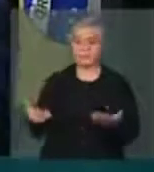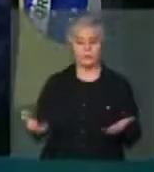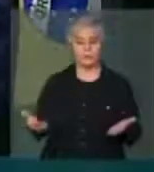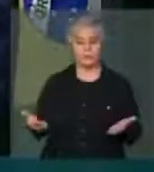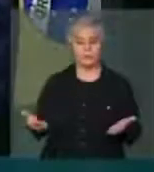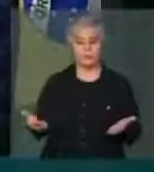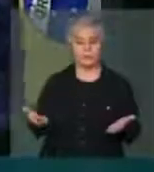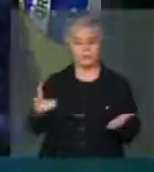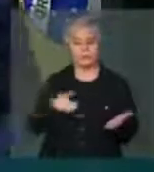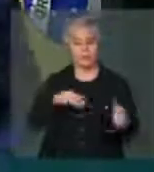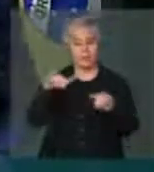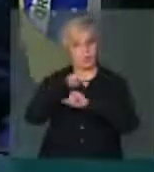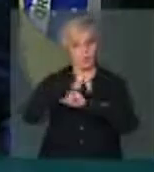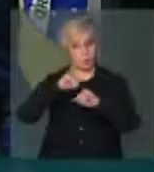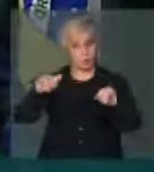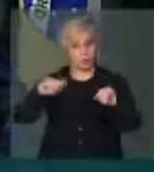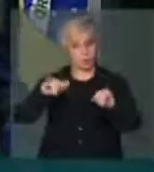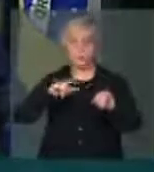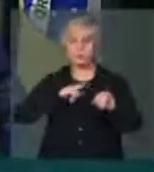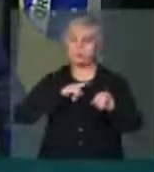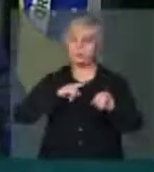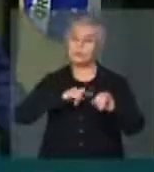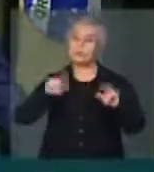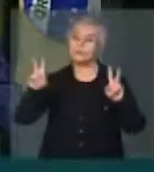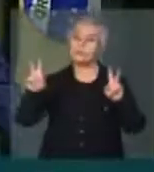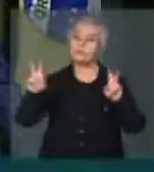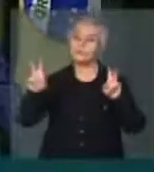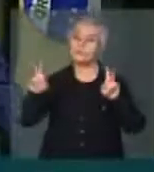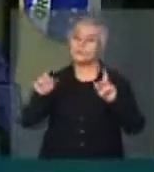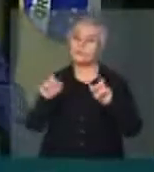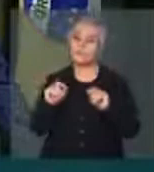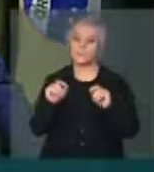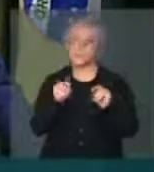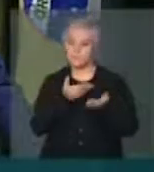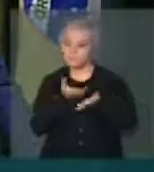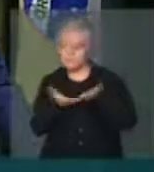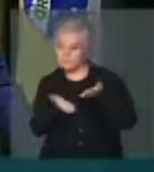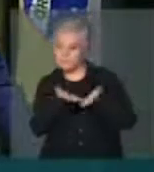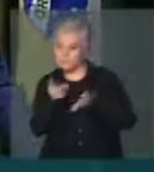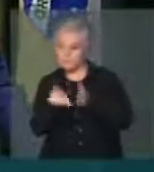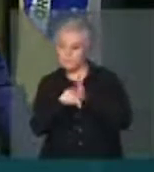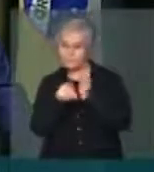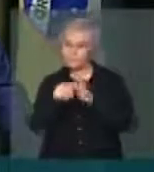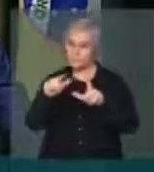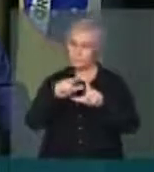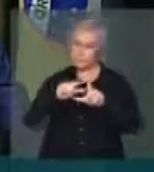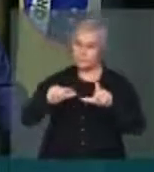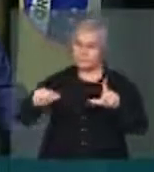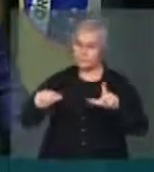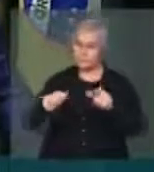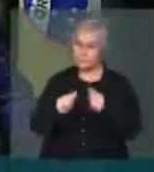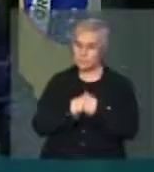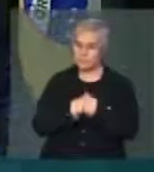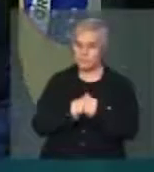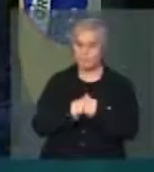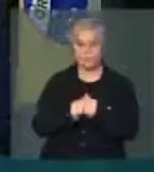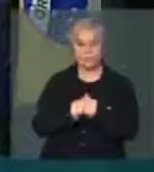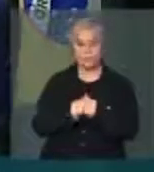E as notícias que se tem das tratativas do Palácio do Planalto com